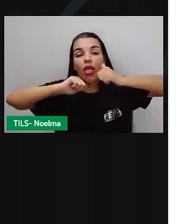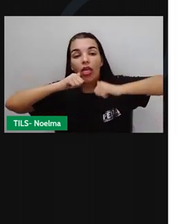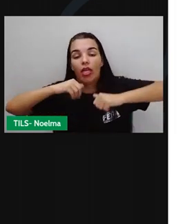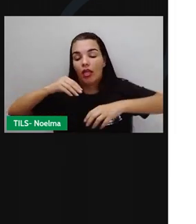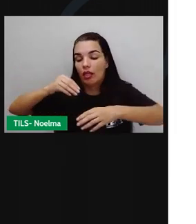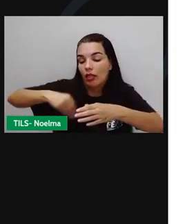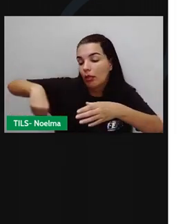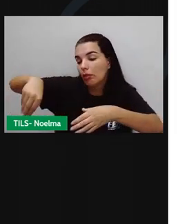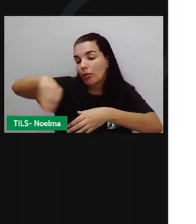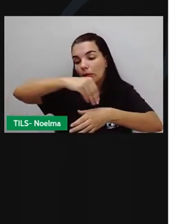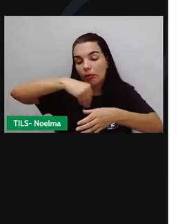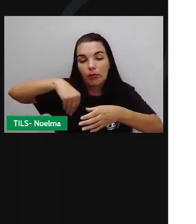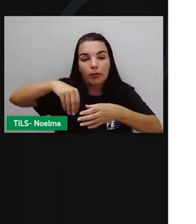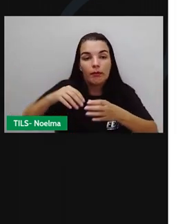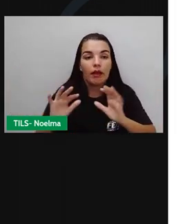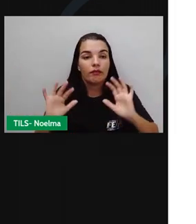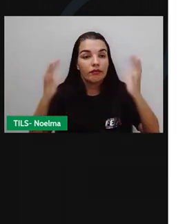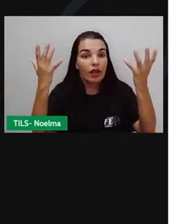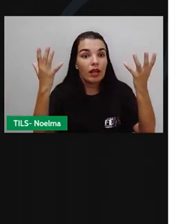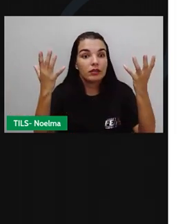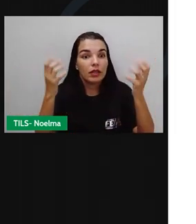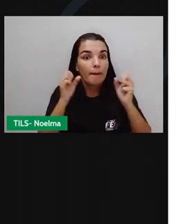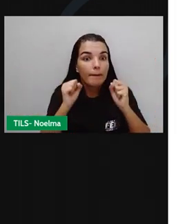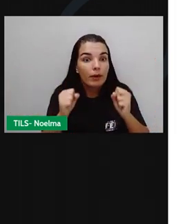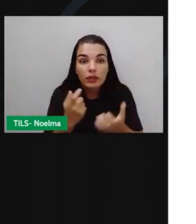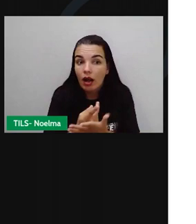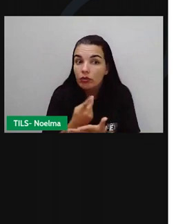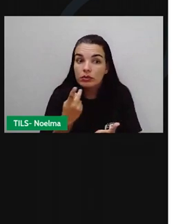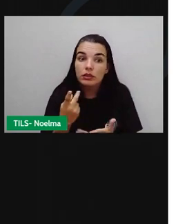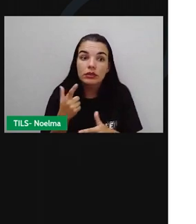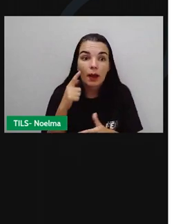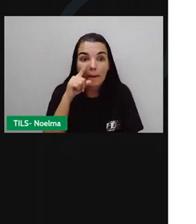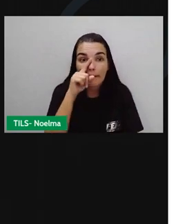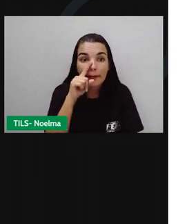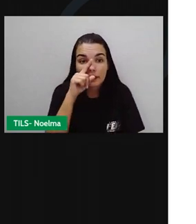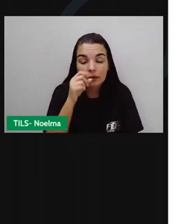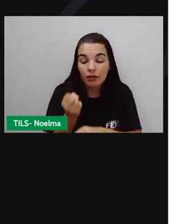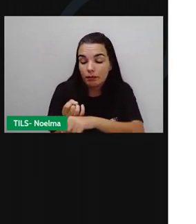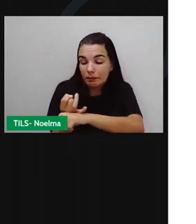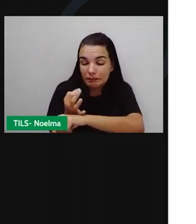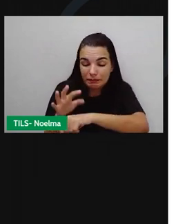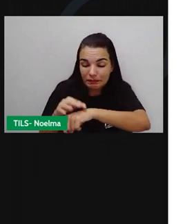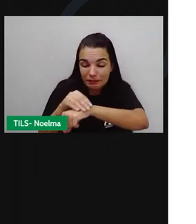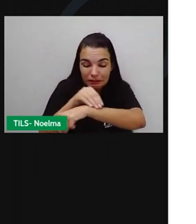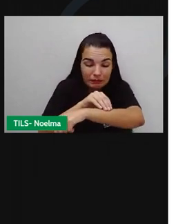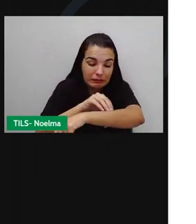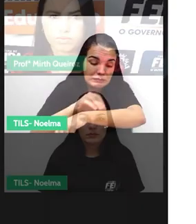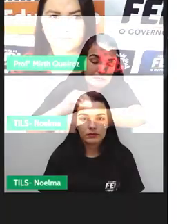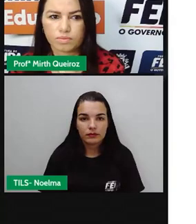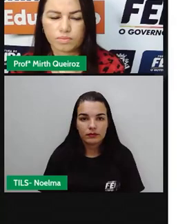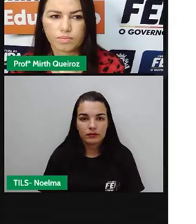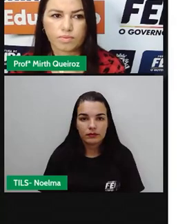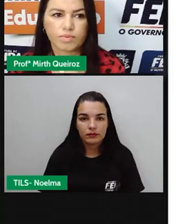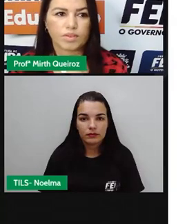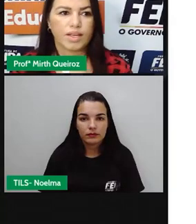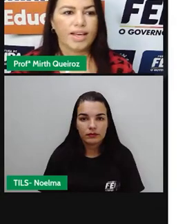no meio do pessoal. Esses fogos podem estourar ao nível do solo, né? Produzindo queimaduras graves nas pessoas que ali estão.